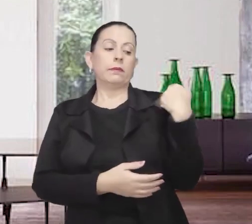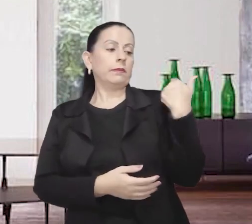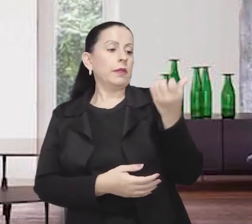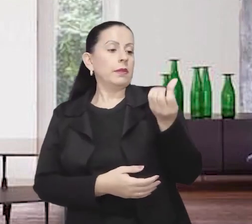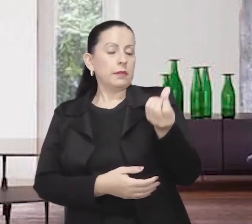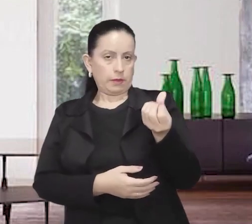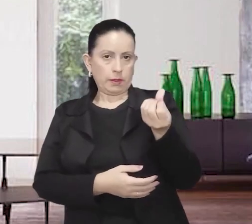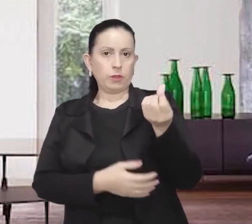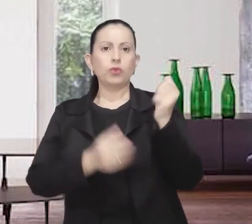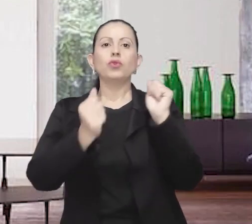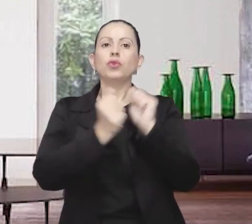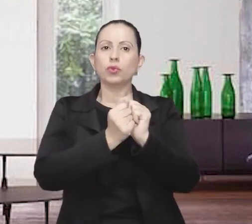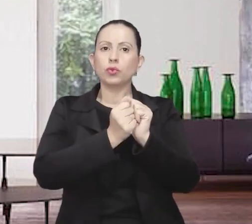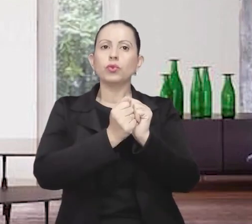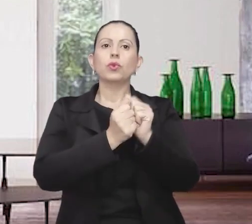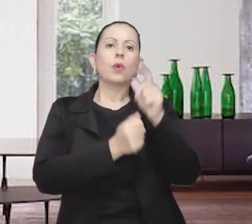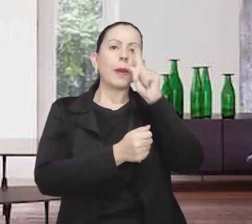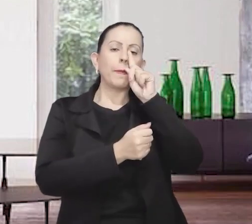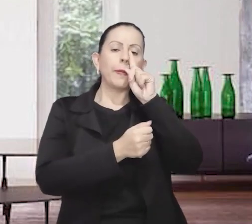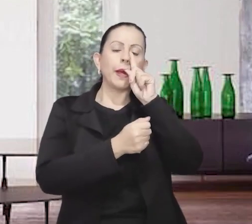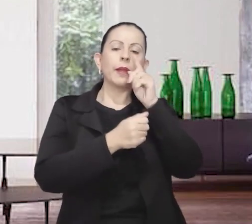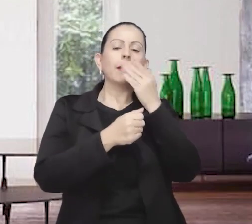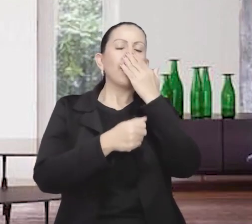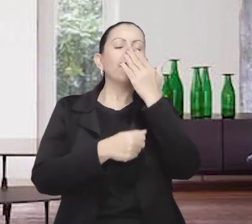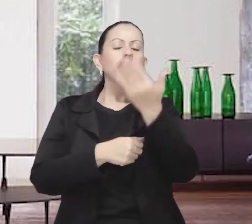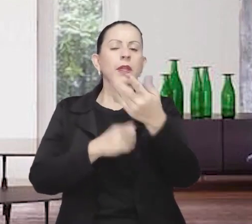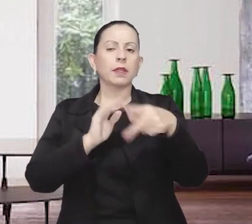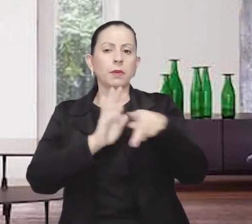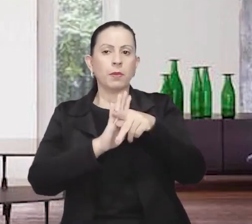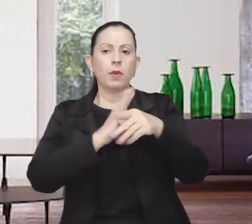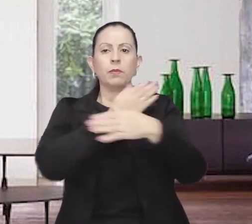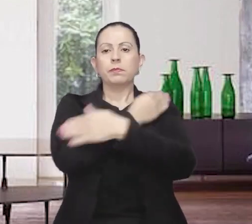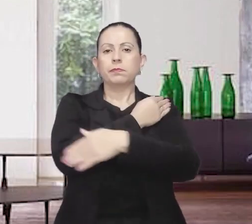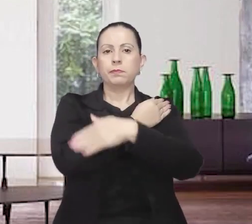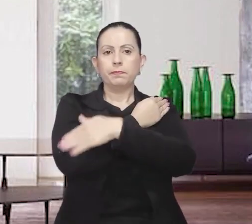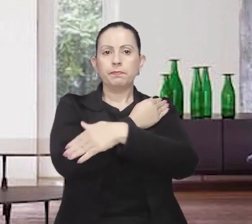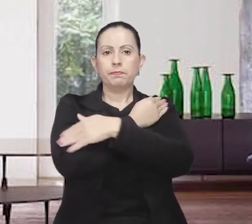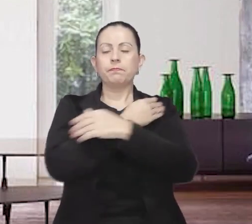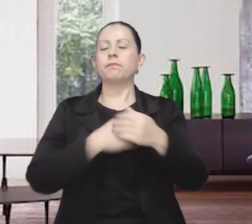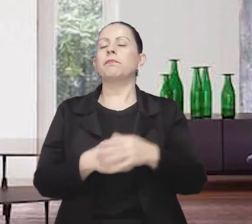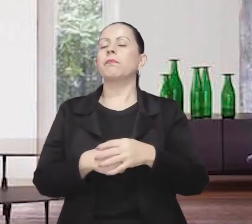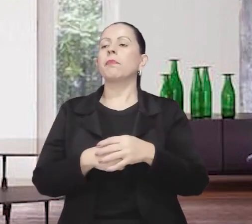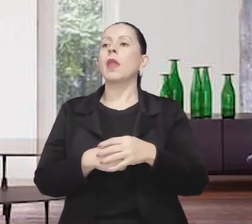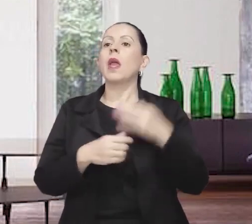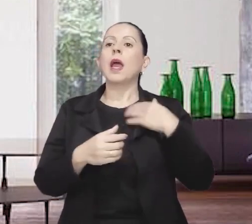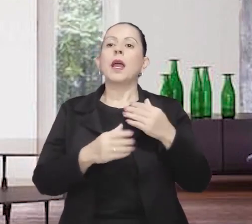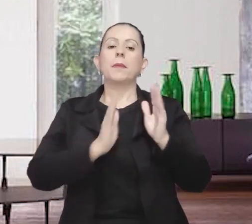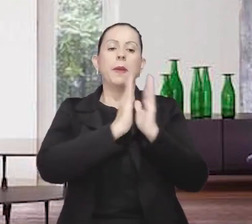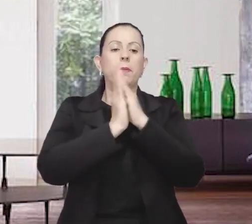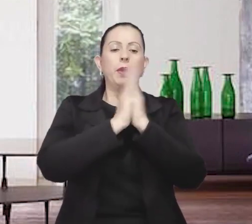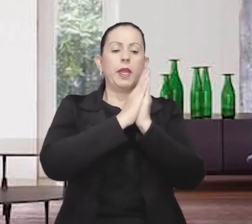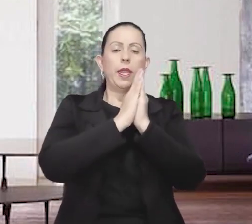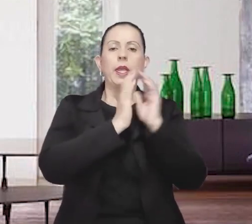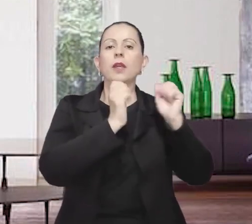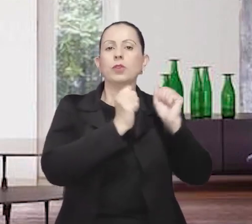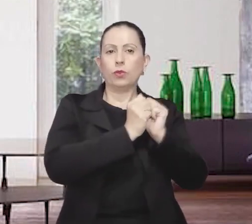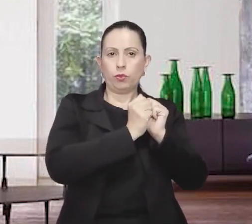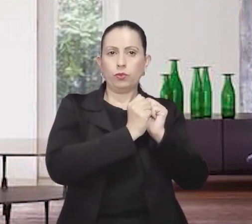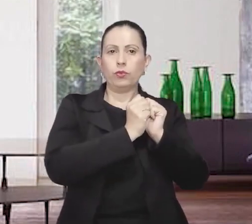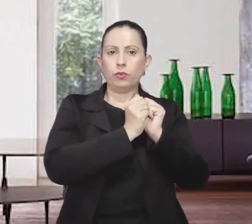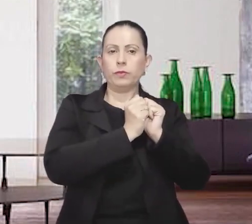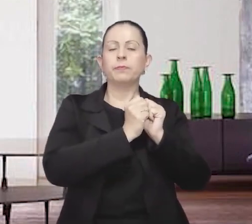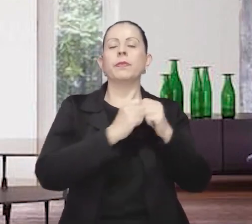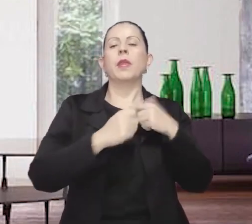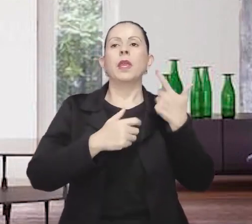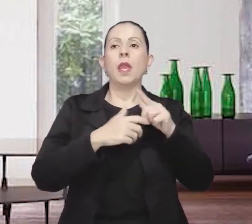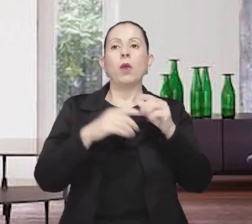menina de seis anos está com a sua mãe na entrada de um parque. Segura uma boneca de pano com uma mão e com a outra